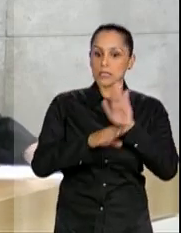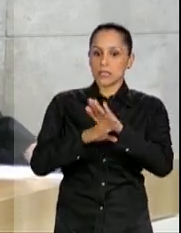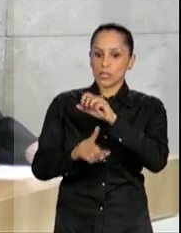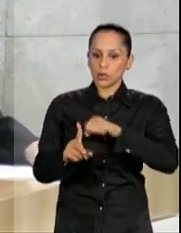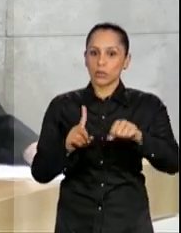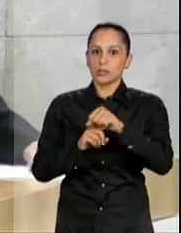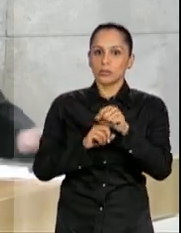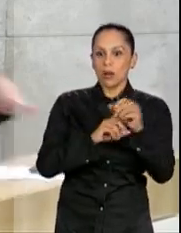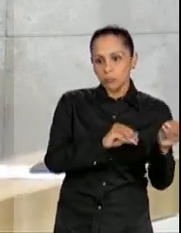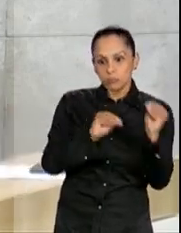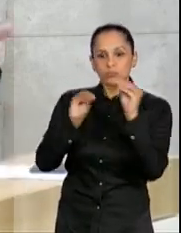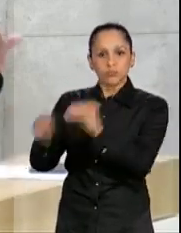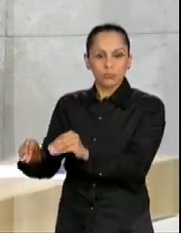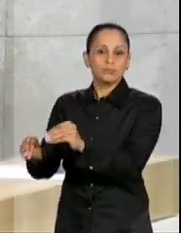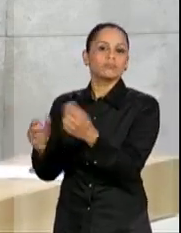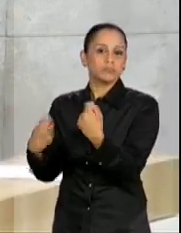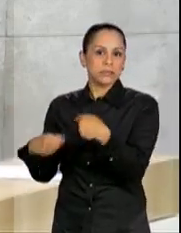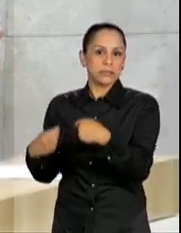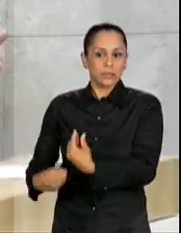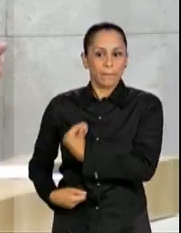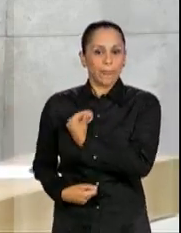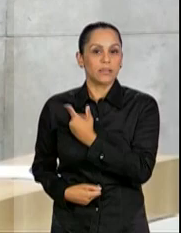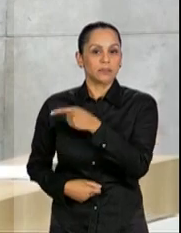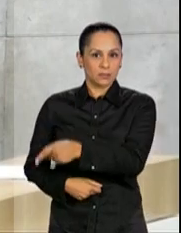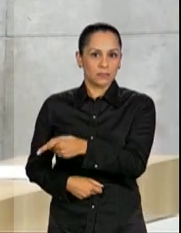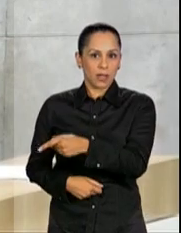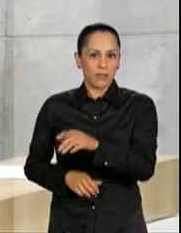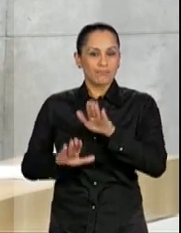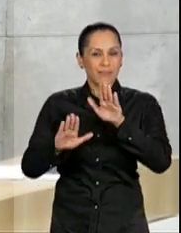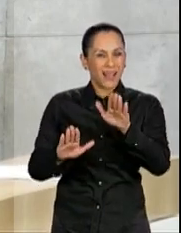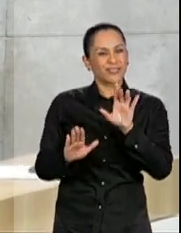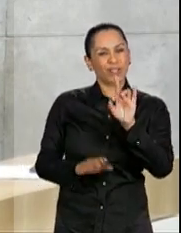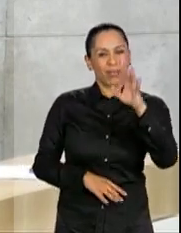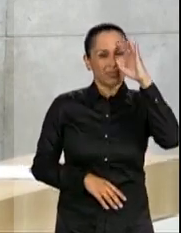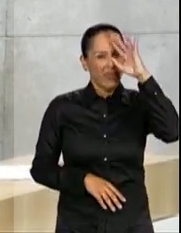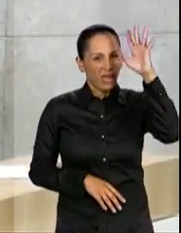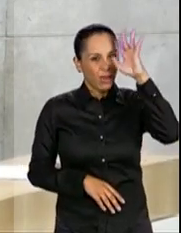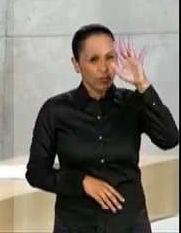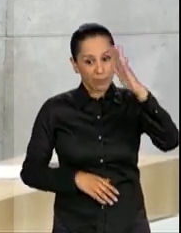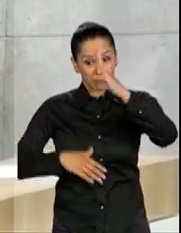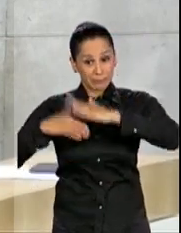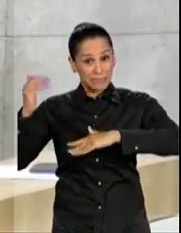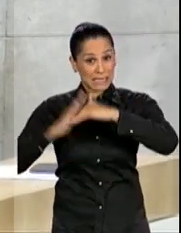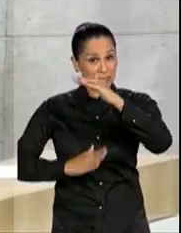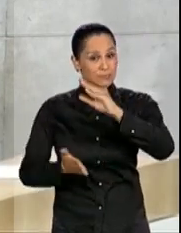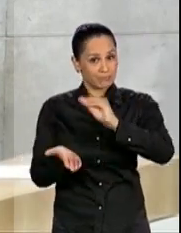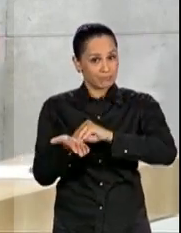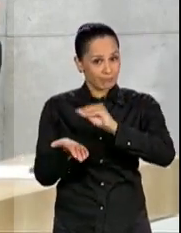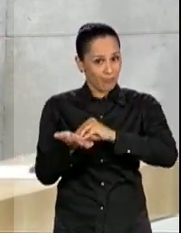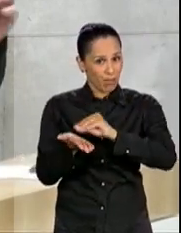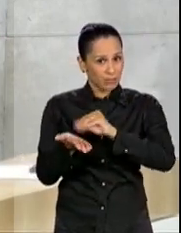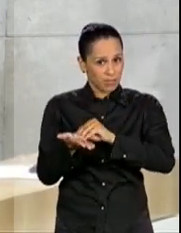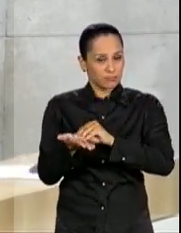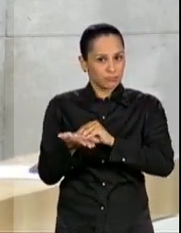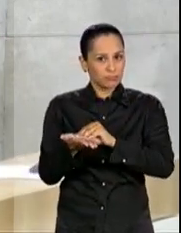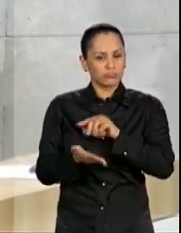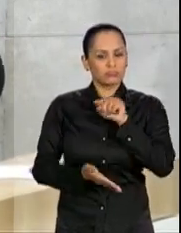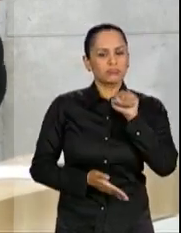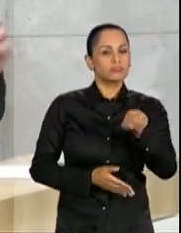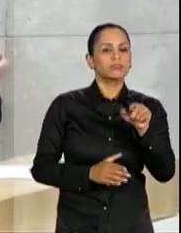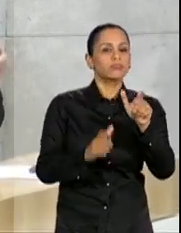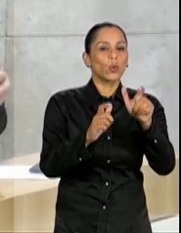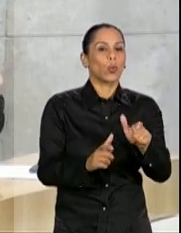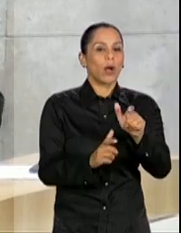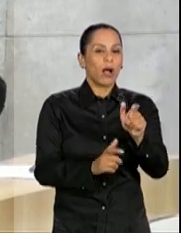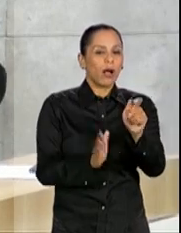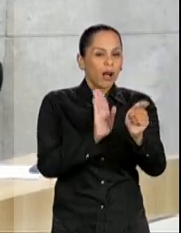avanço. Mas a teoria ainda não corresponde bem à prática. O que tem acontecido, por exemplo, na Cracolândia? Existem vagas